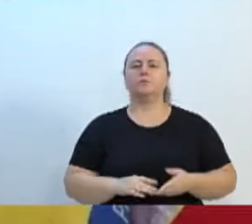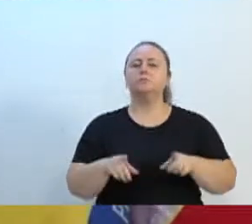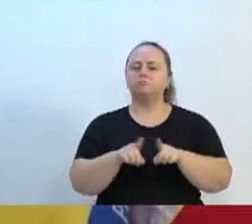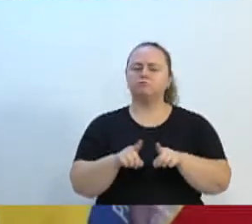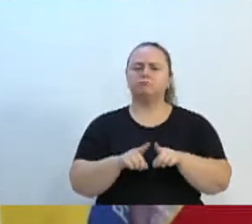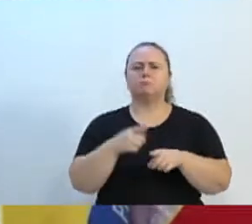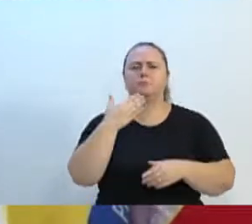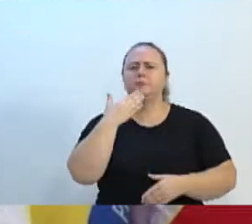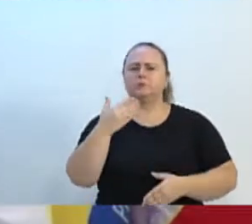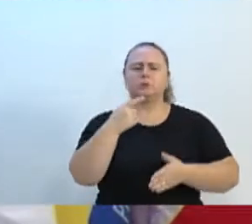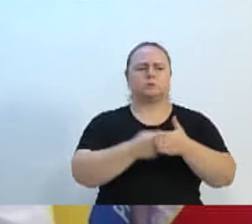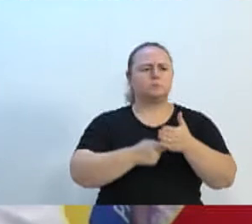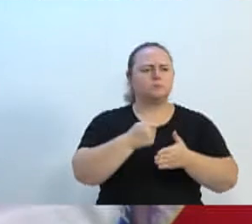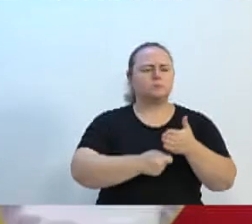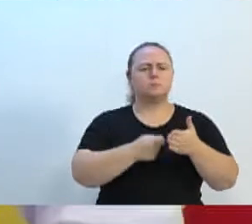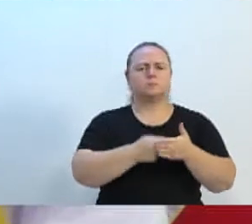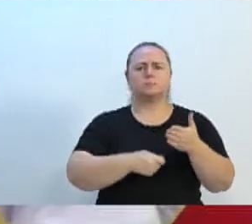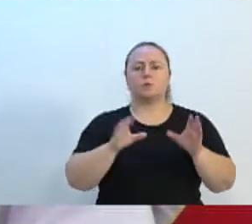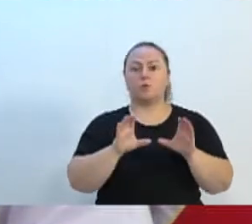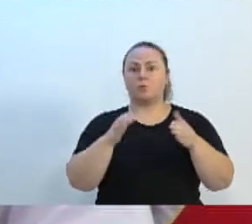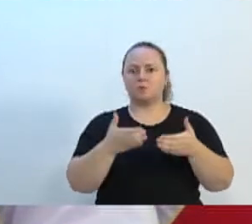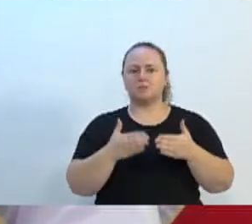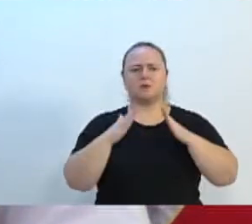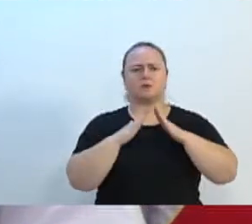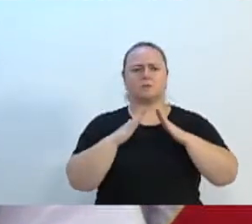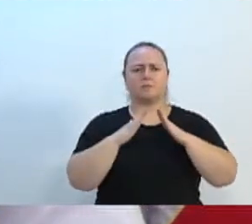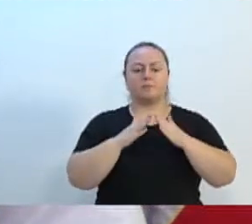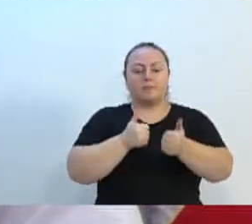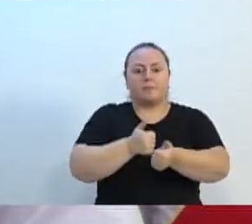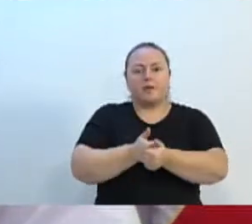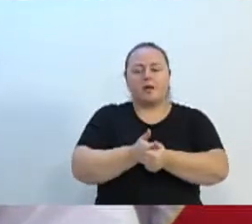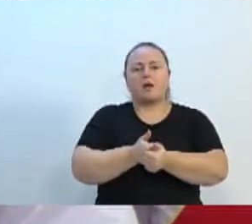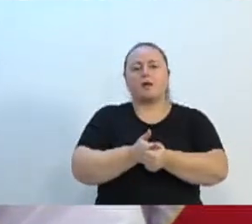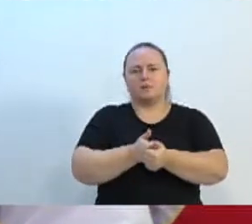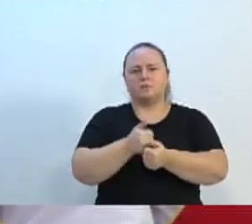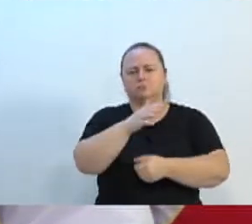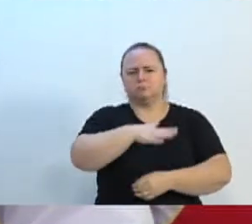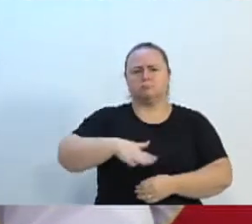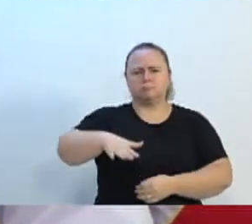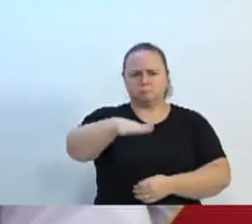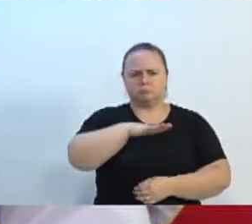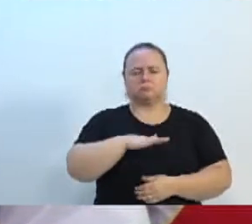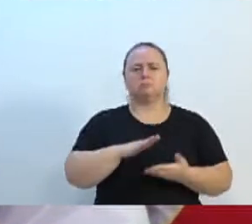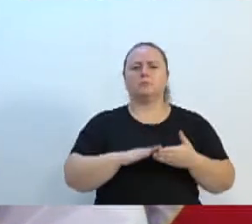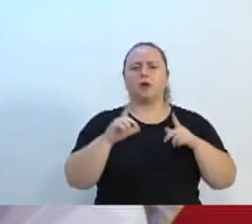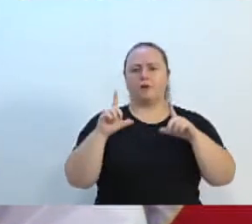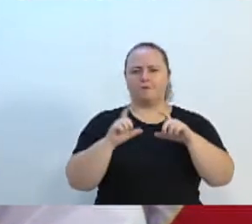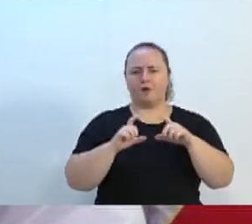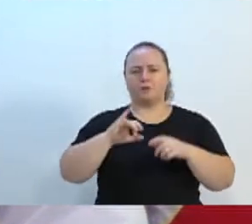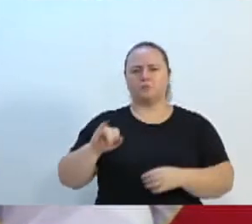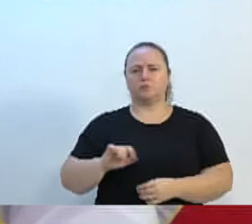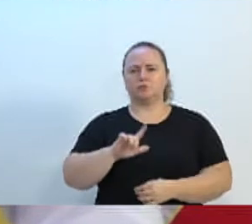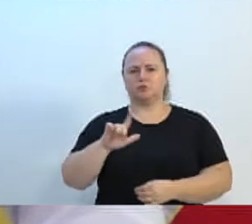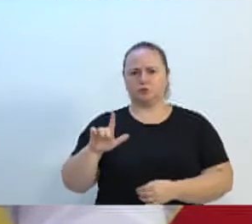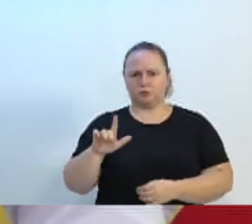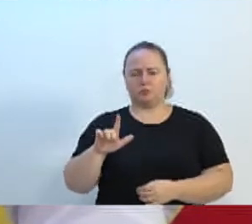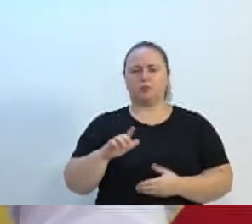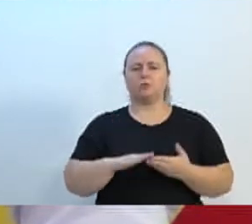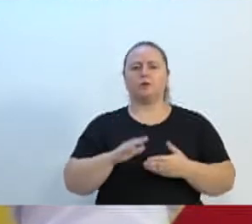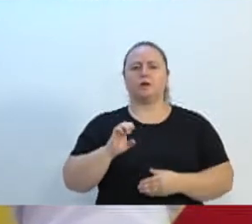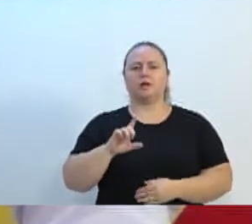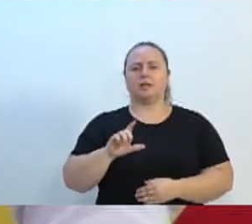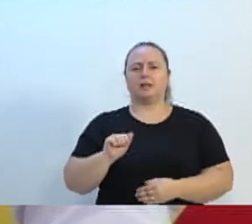pela comissão e os moradores. Próxima foto, manifestação 1º de julho de 2019, da Elastam.